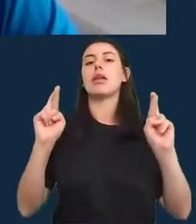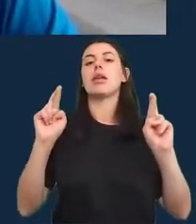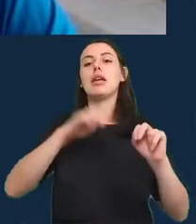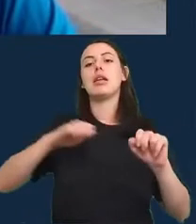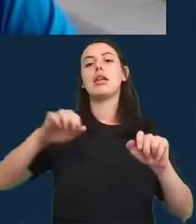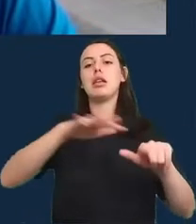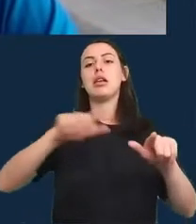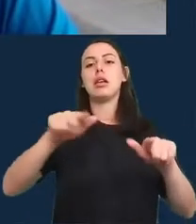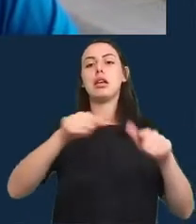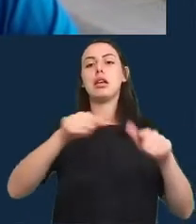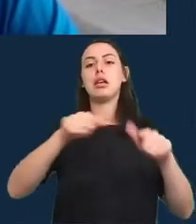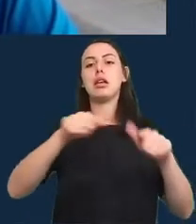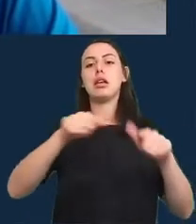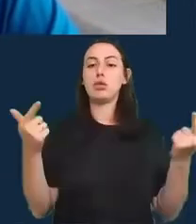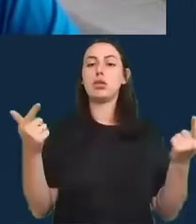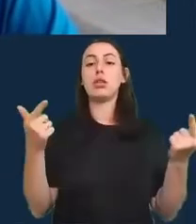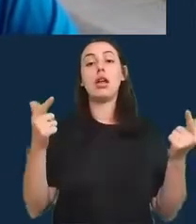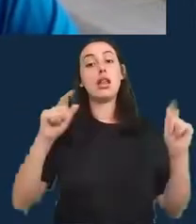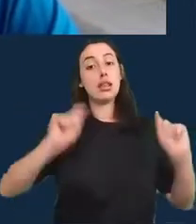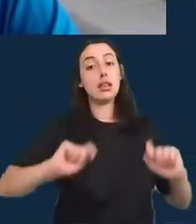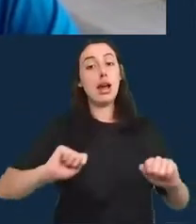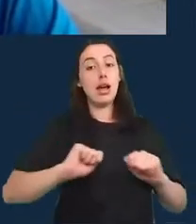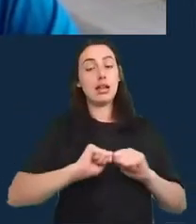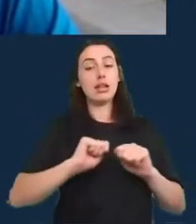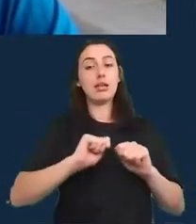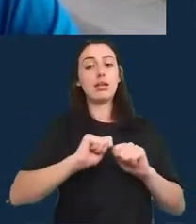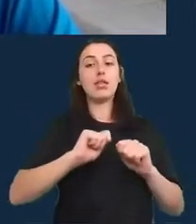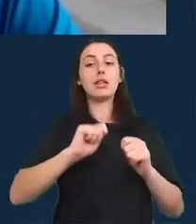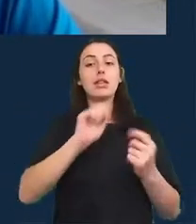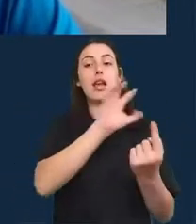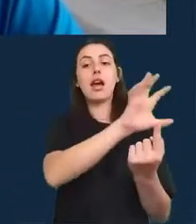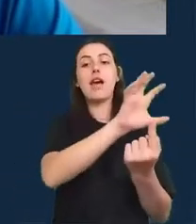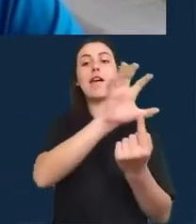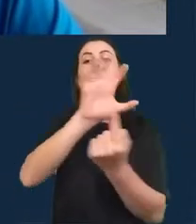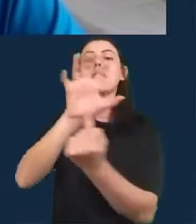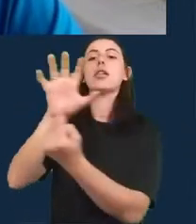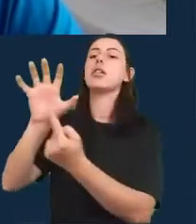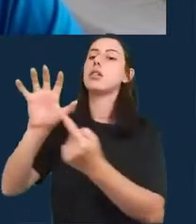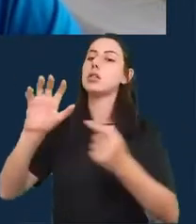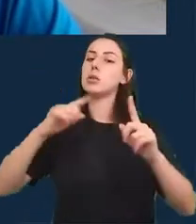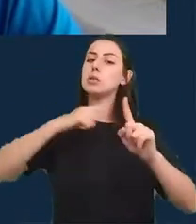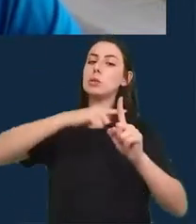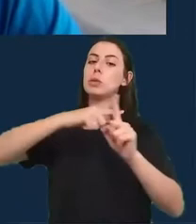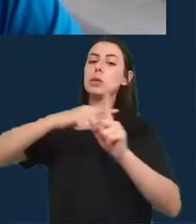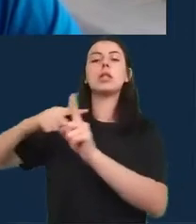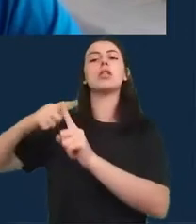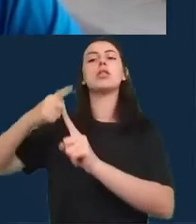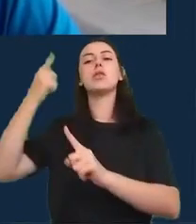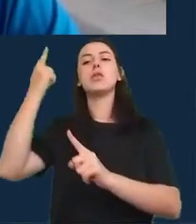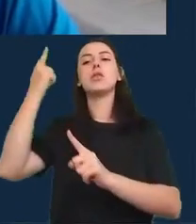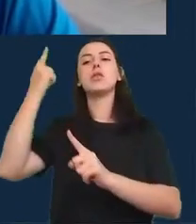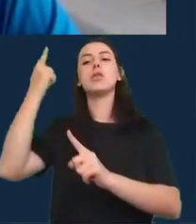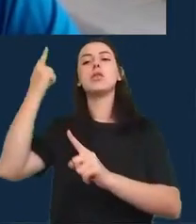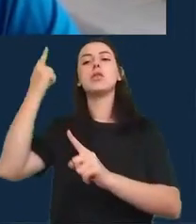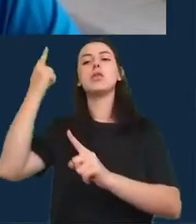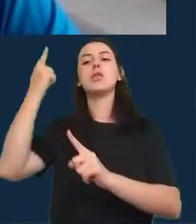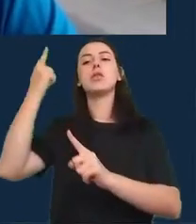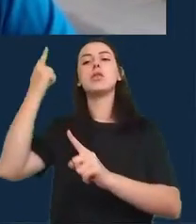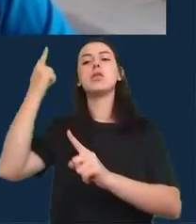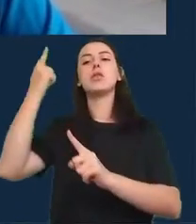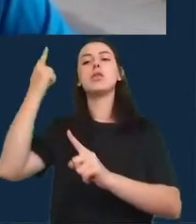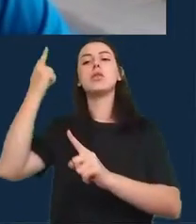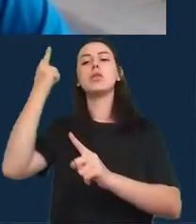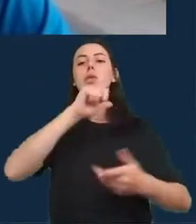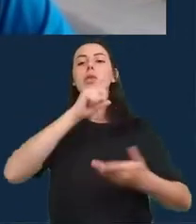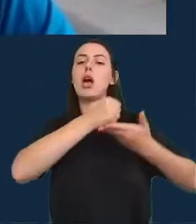positivo no mundo especialmente para ajudando as pessoas a estarem mais em contato